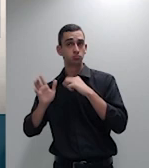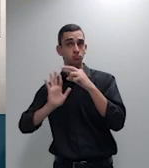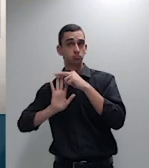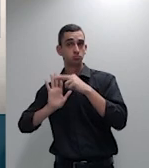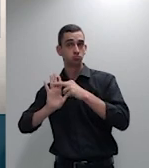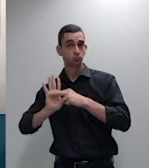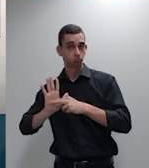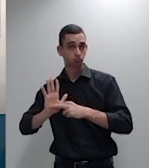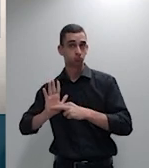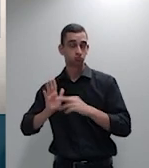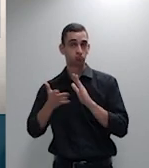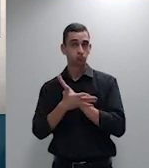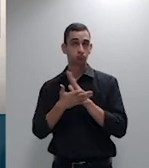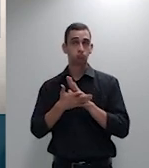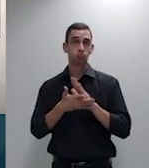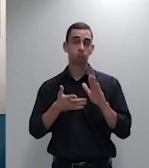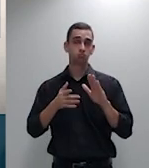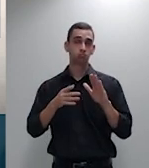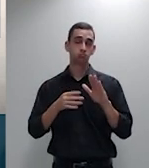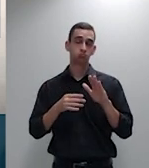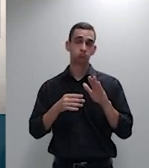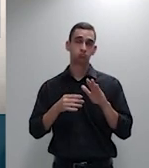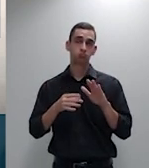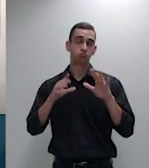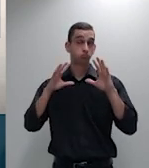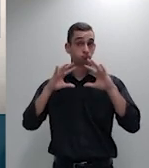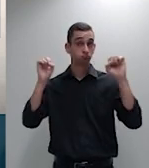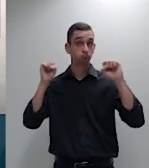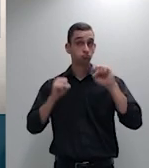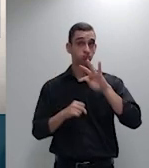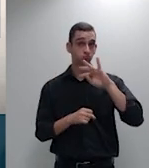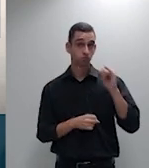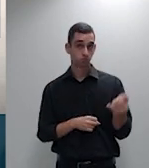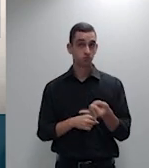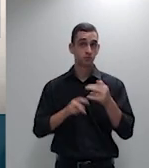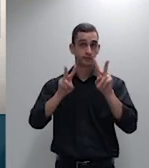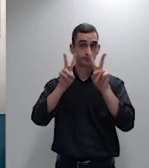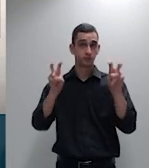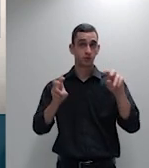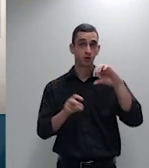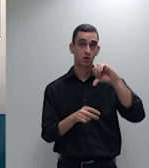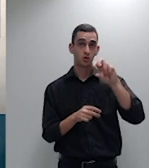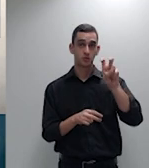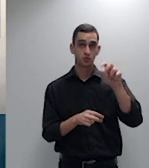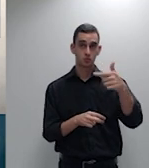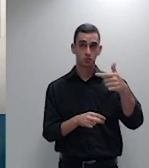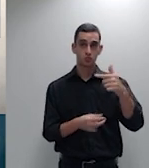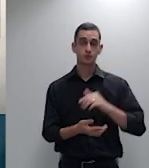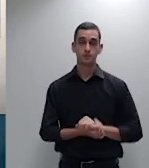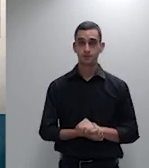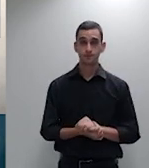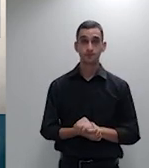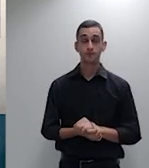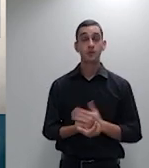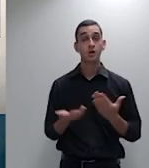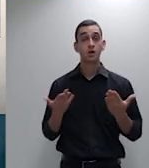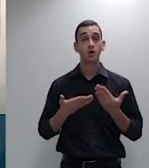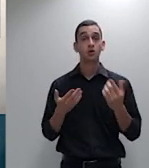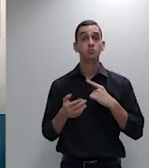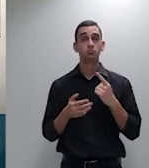Superior Tribunal de Justiça no tema 9.5.2 e agora objeto de afetação